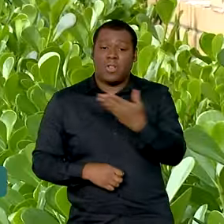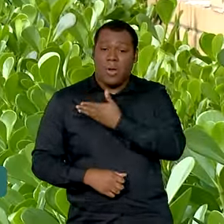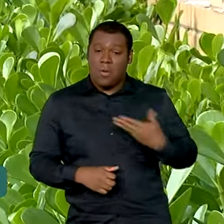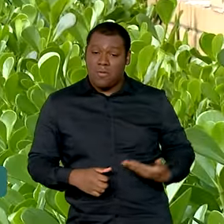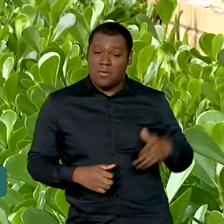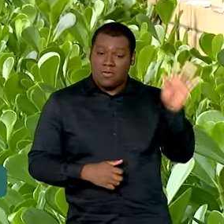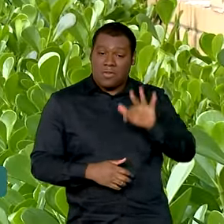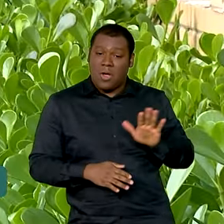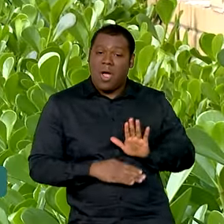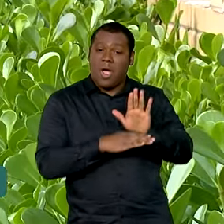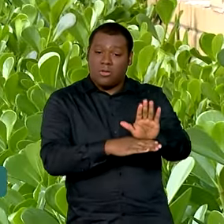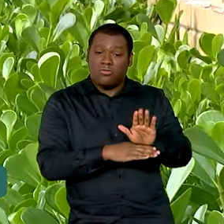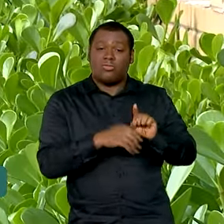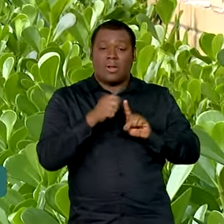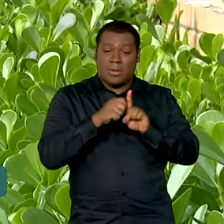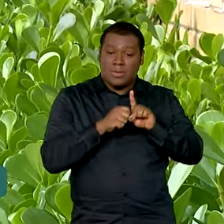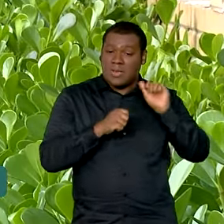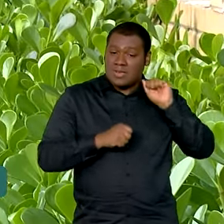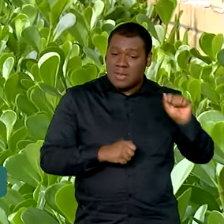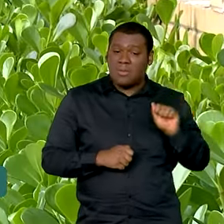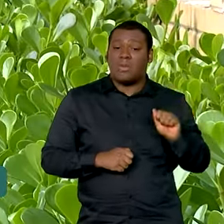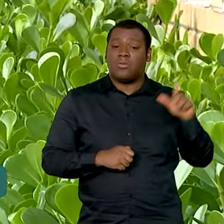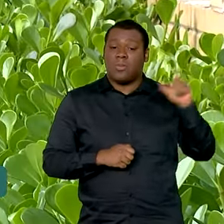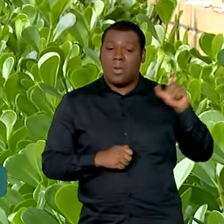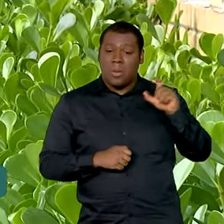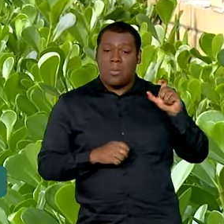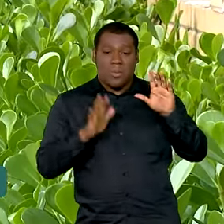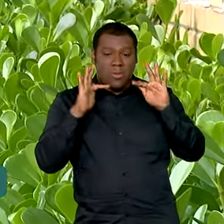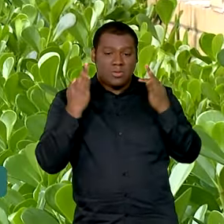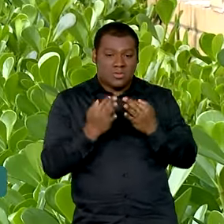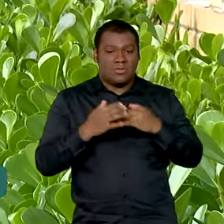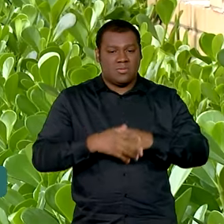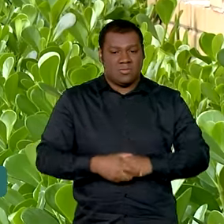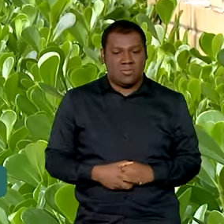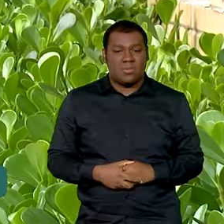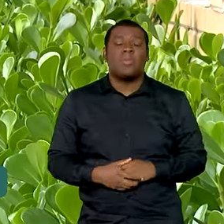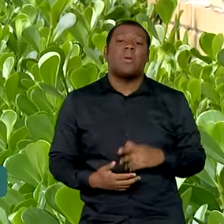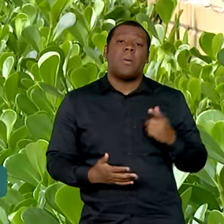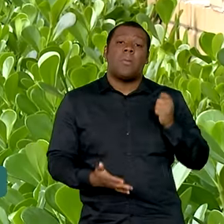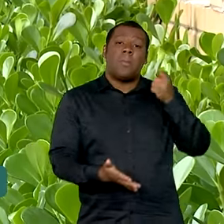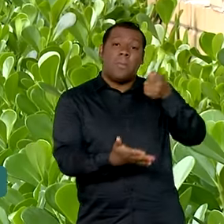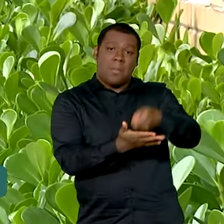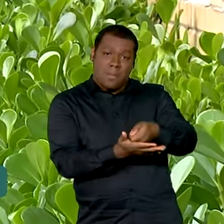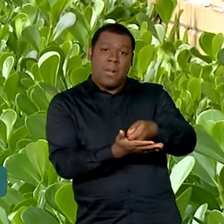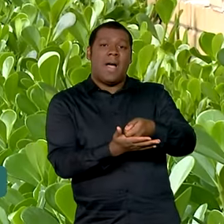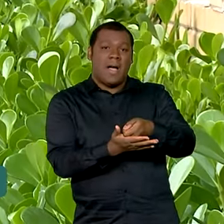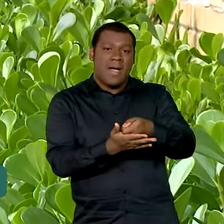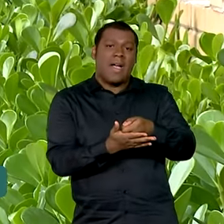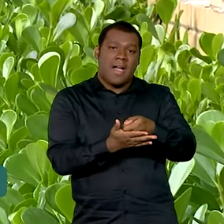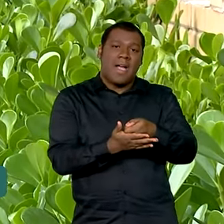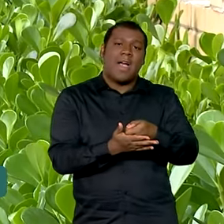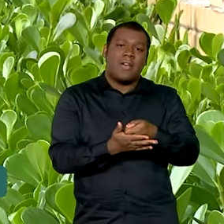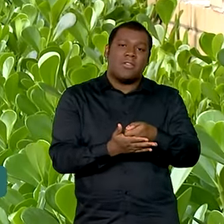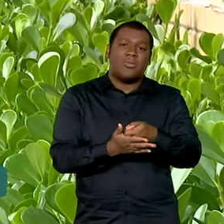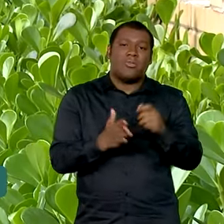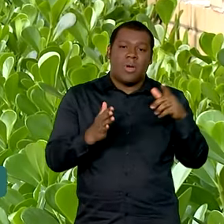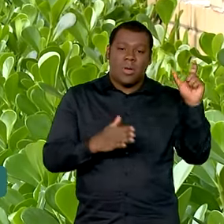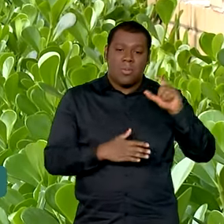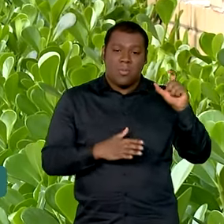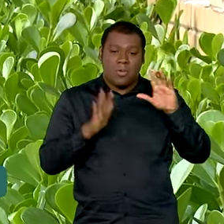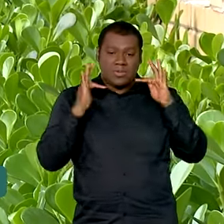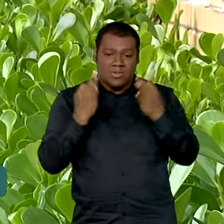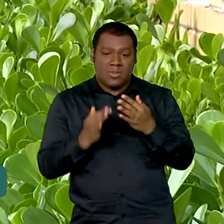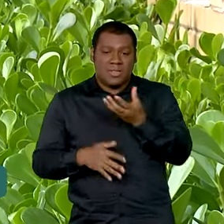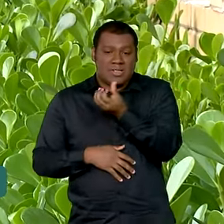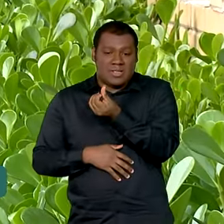neste mês de abril. O valor médio pago a cada família é de 680 reais e 90